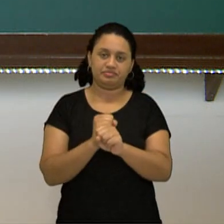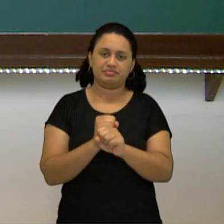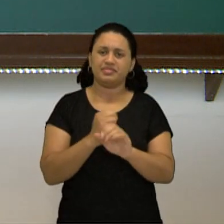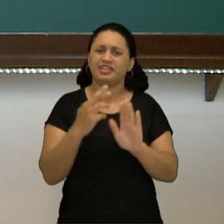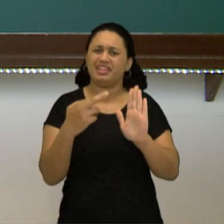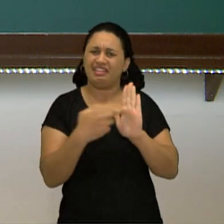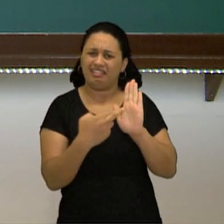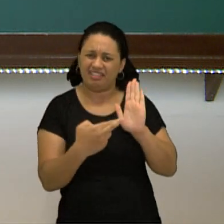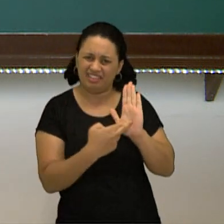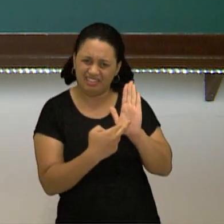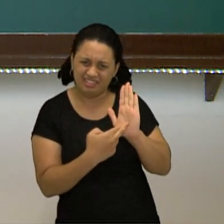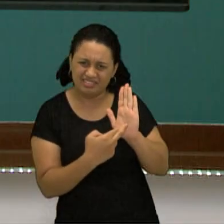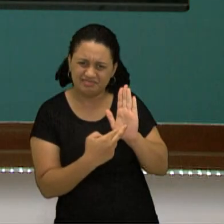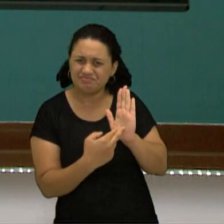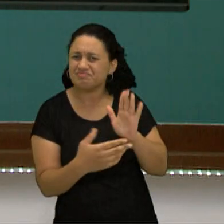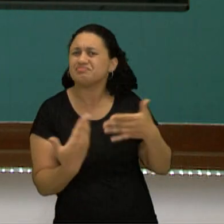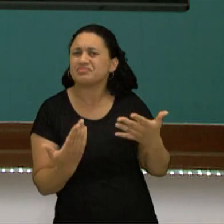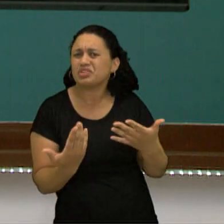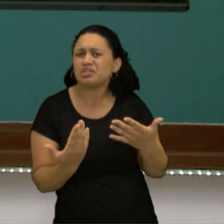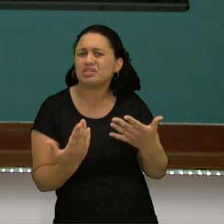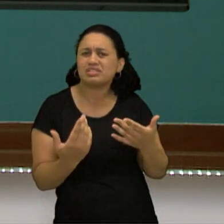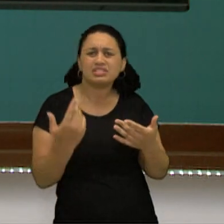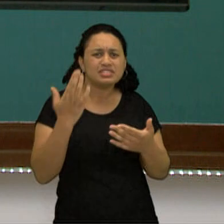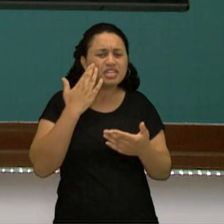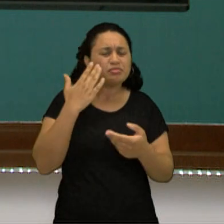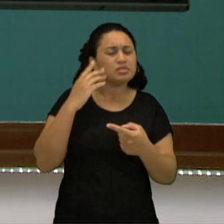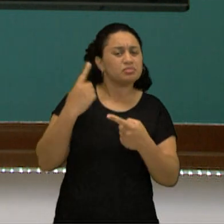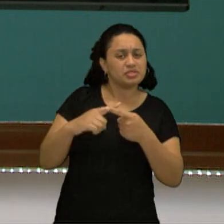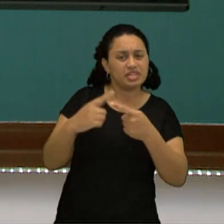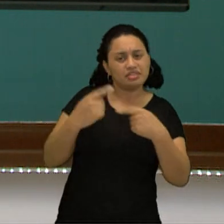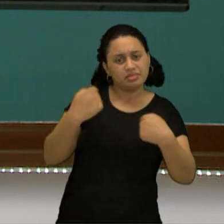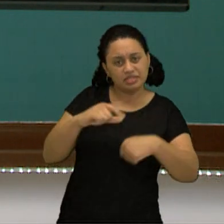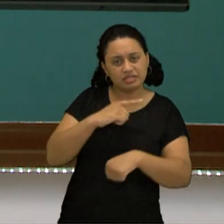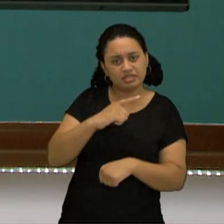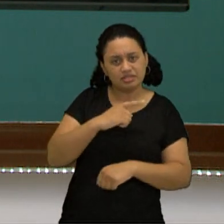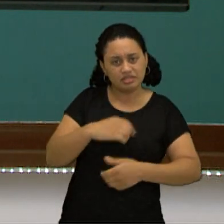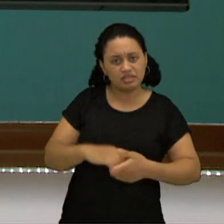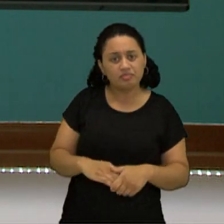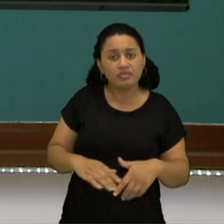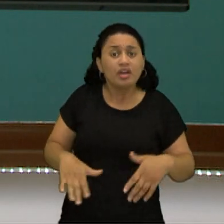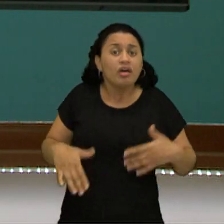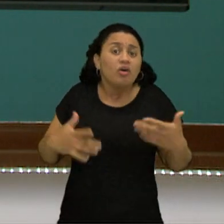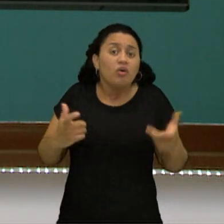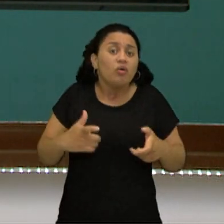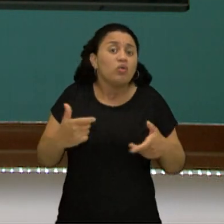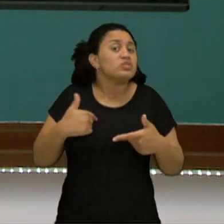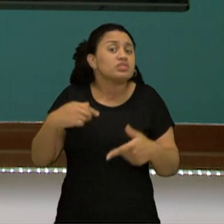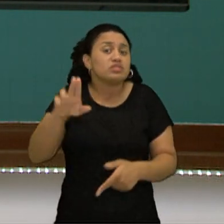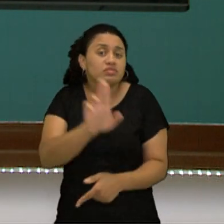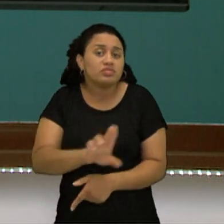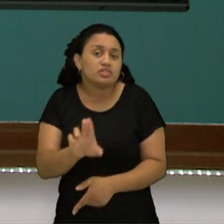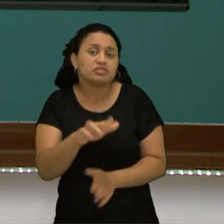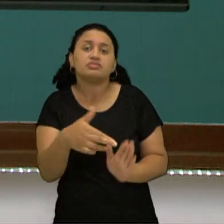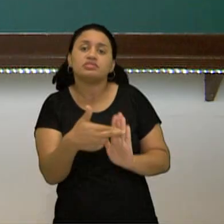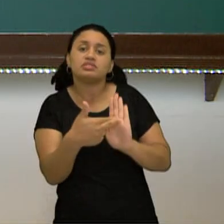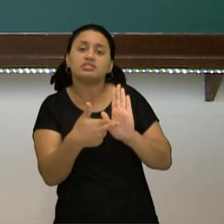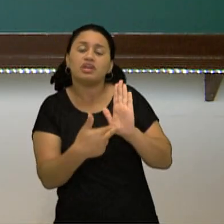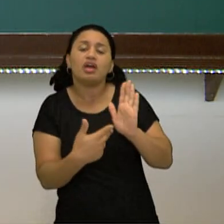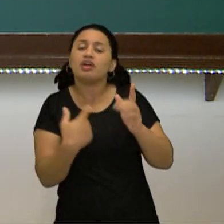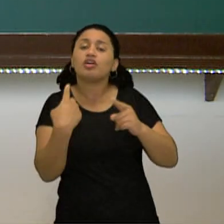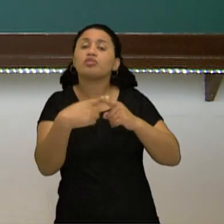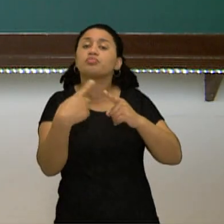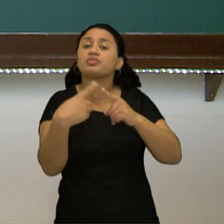Propriedades, professora? Vocês sabem para que servem essas propriedades? Aonde a gente utiliza essas propriedades? Qual a